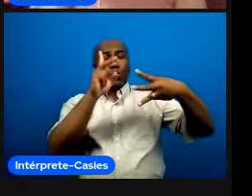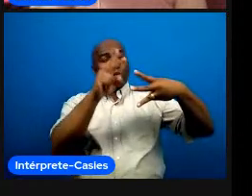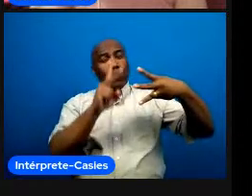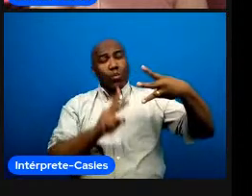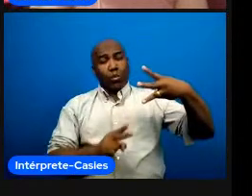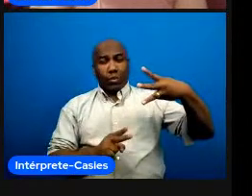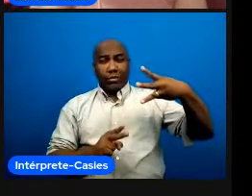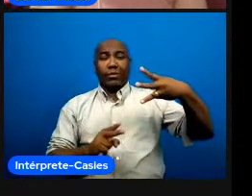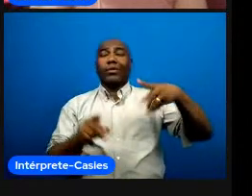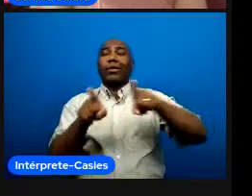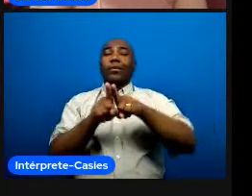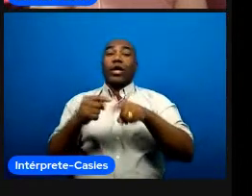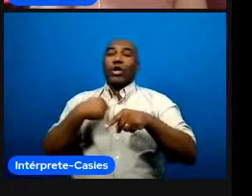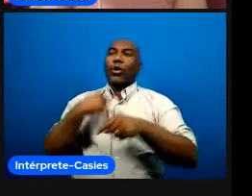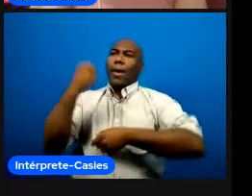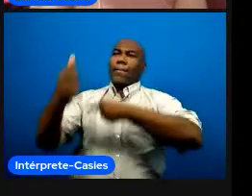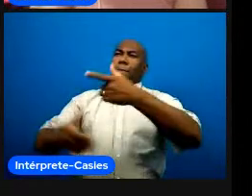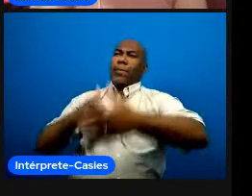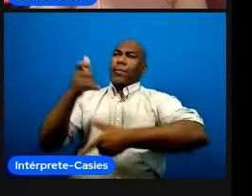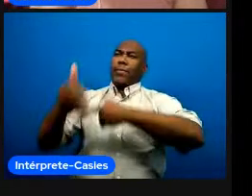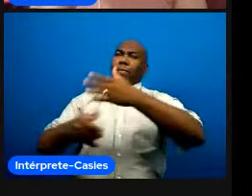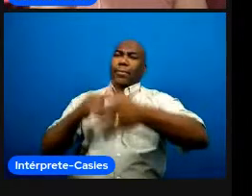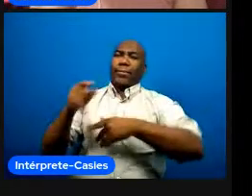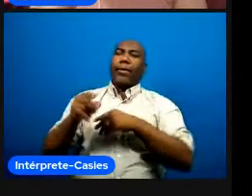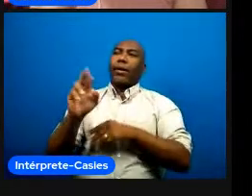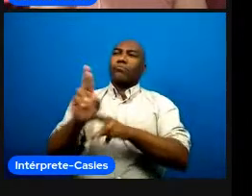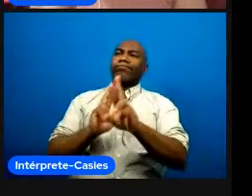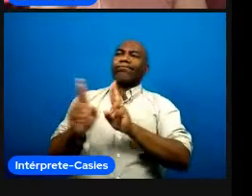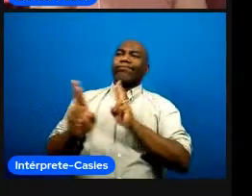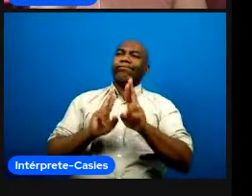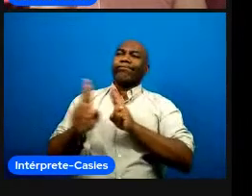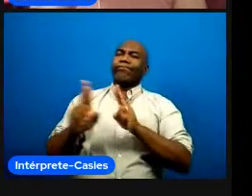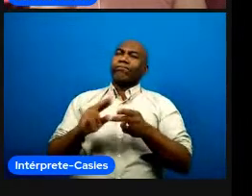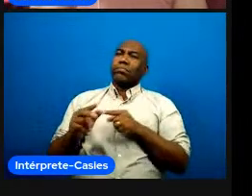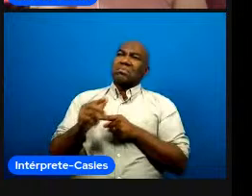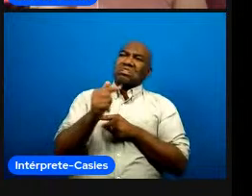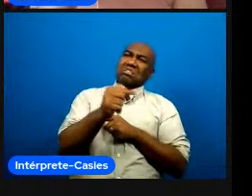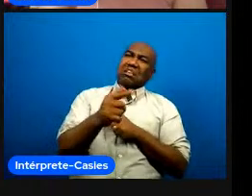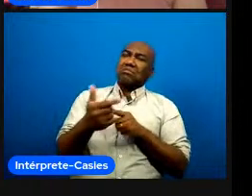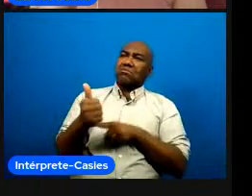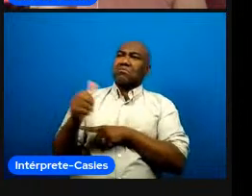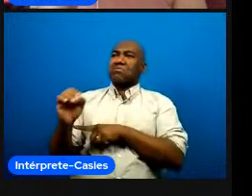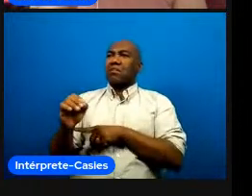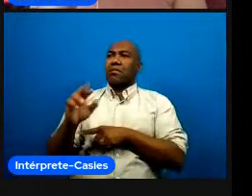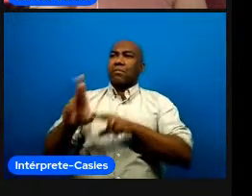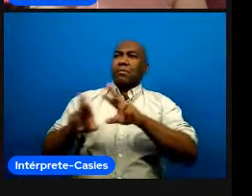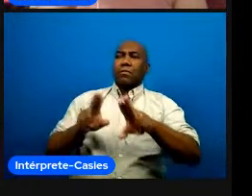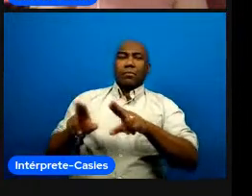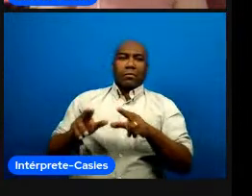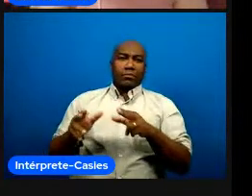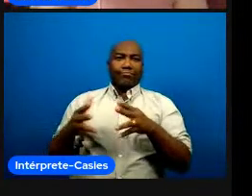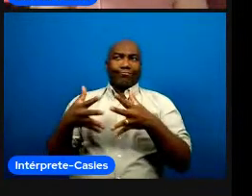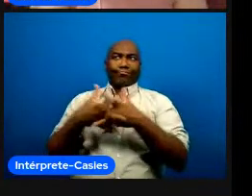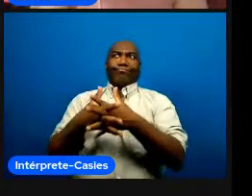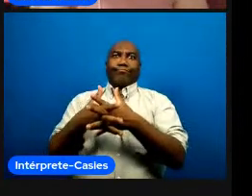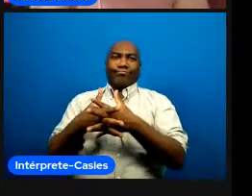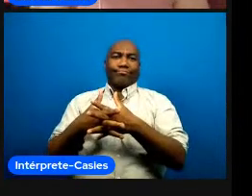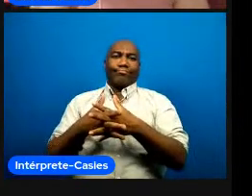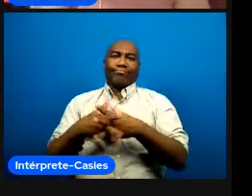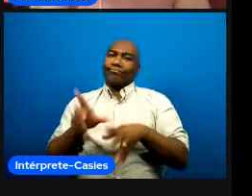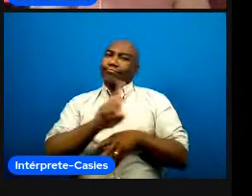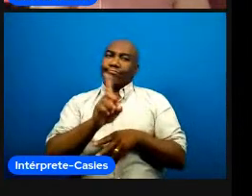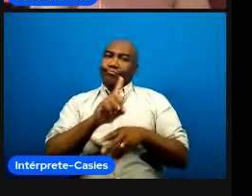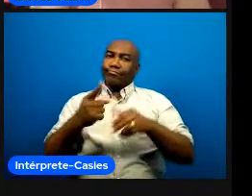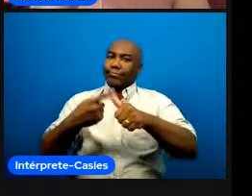e depois pedir para acertar pelo menos sete lance livres de dez para ter nota sete no final do processo a gente também precisa pensar em